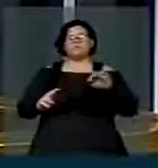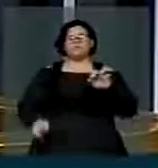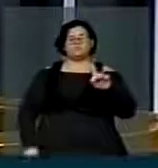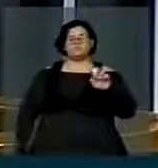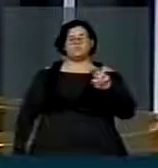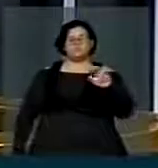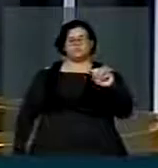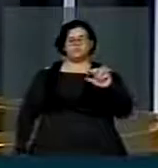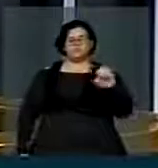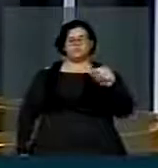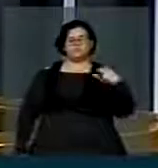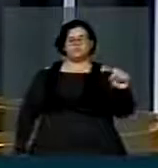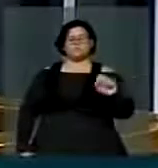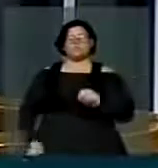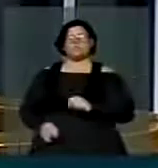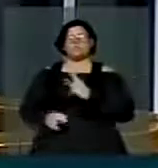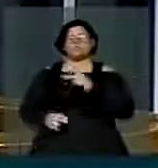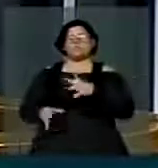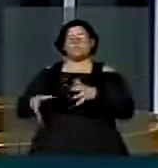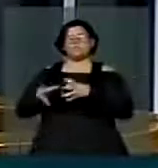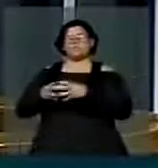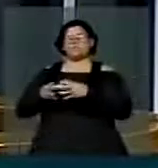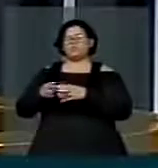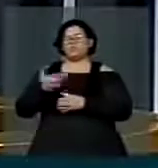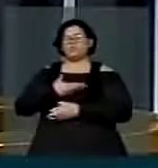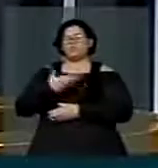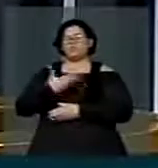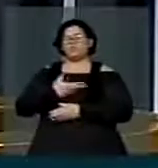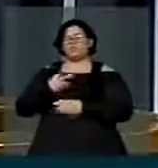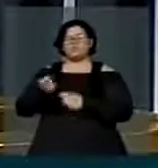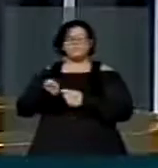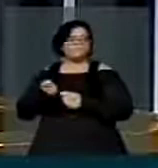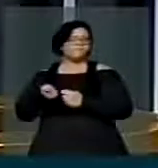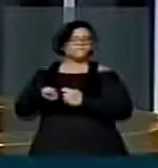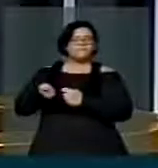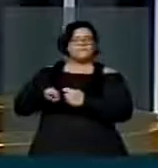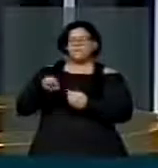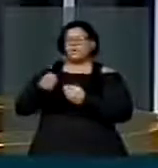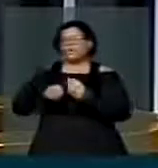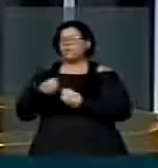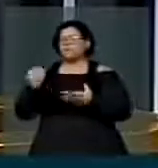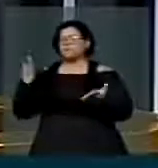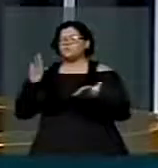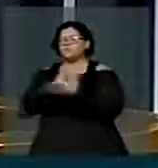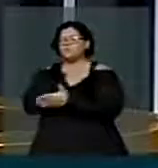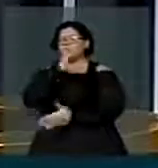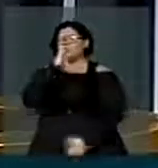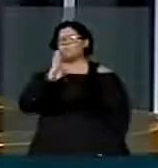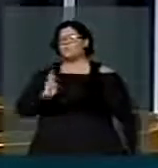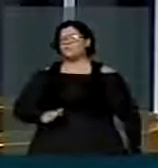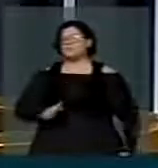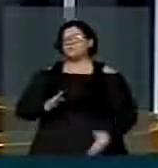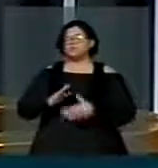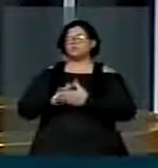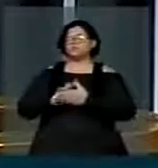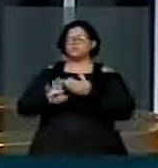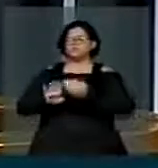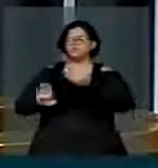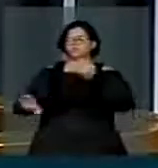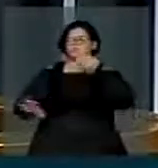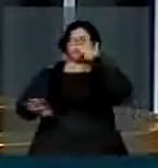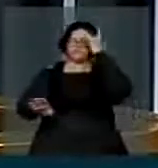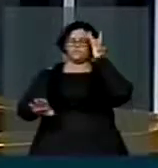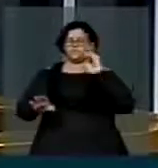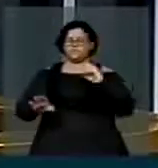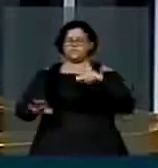semana, enquanto seus pares tramavam como tirar o Brasil dentre os signatários da